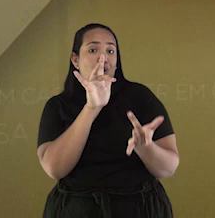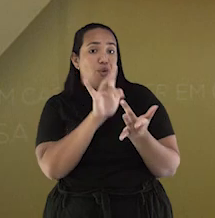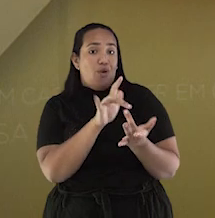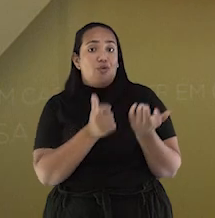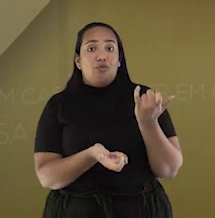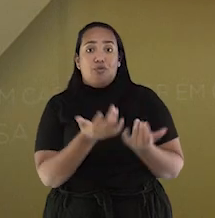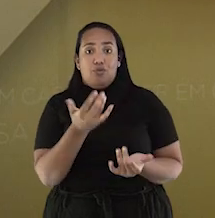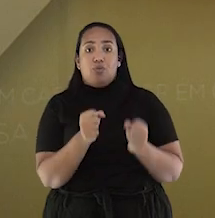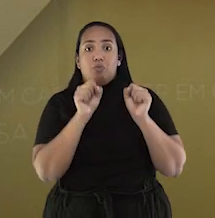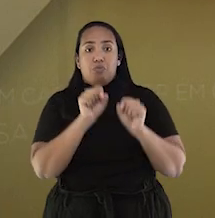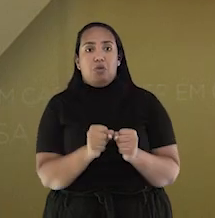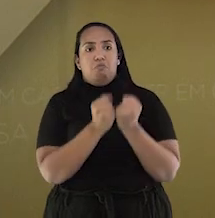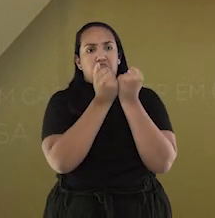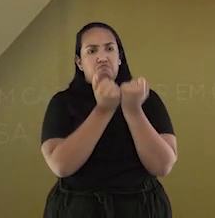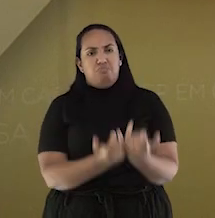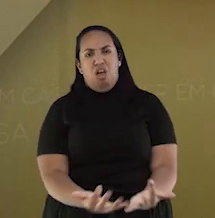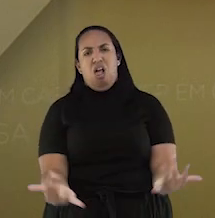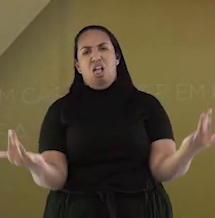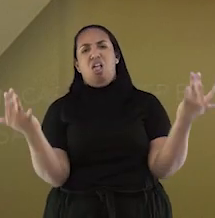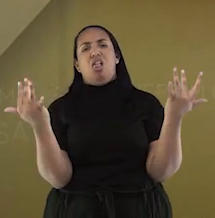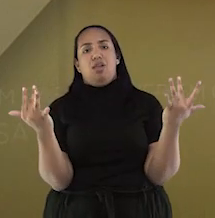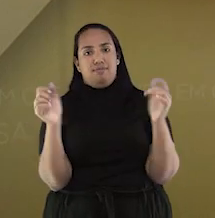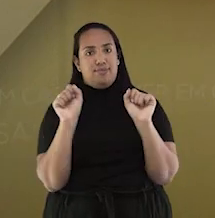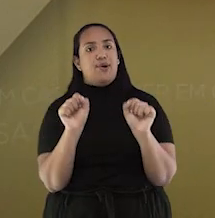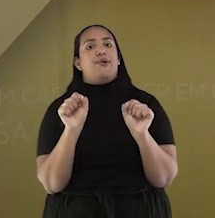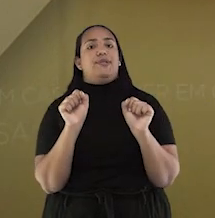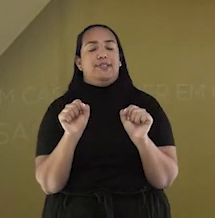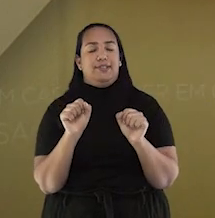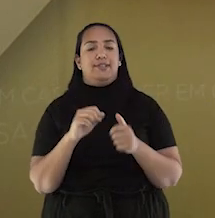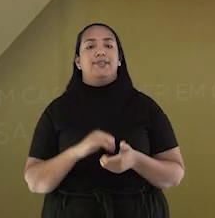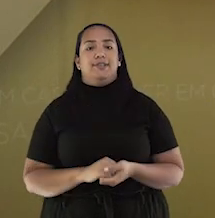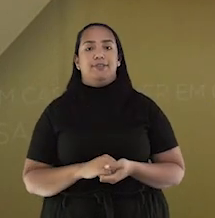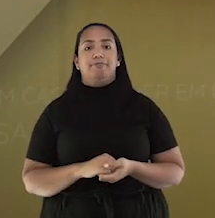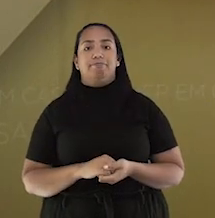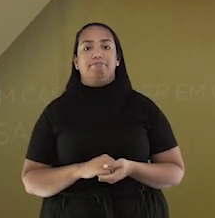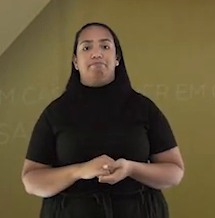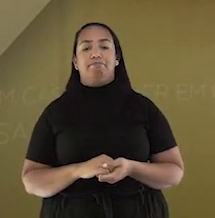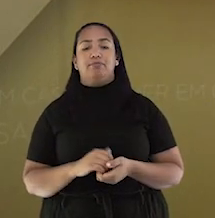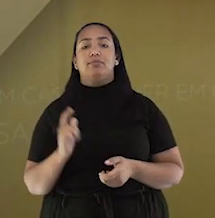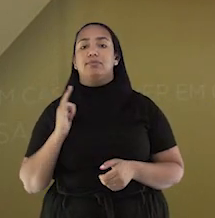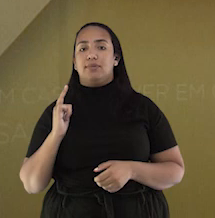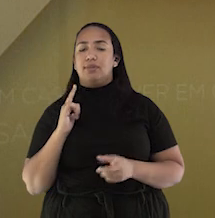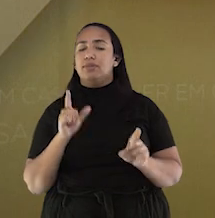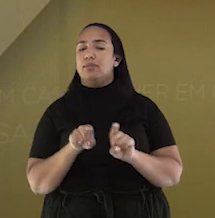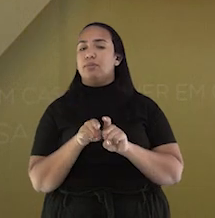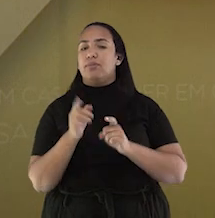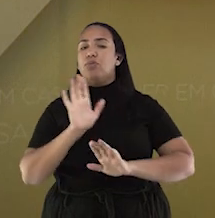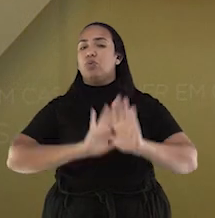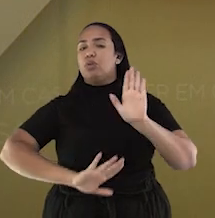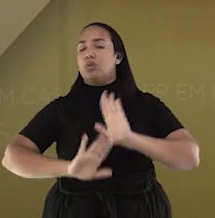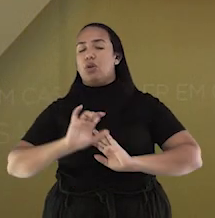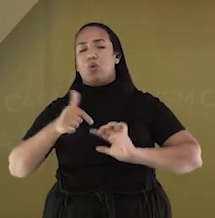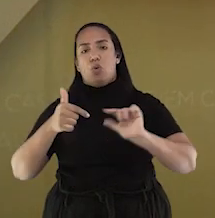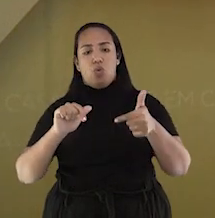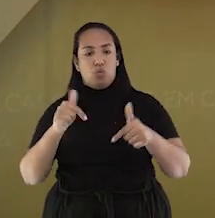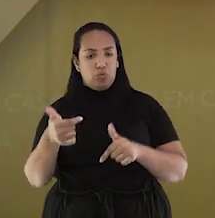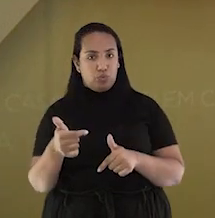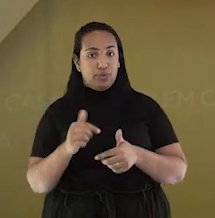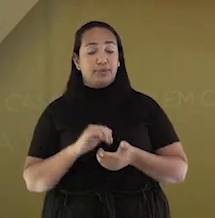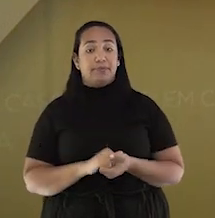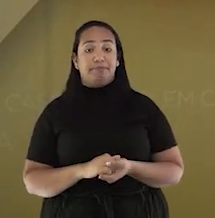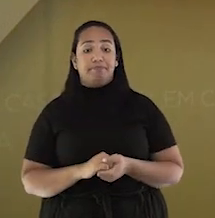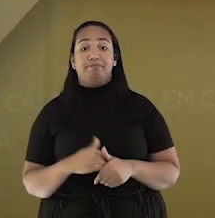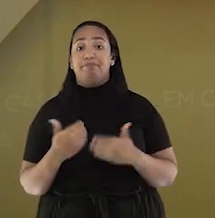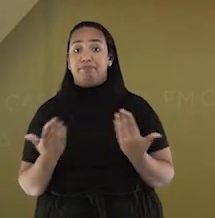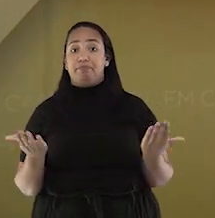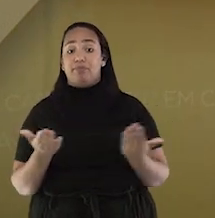potencializa o fogo e pode aumentá-lo, dentre outros cuidados que devemos ter. Então, vamos